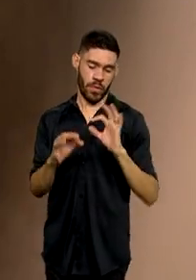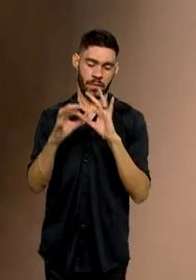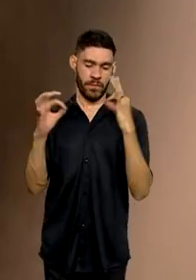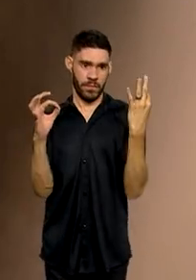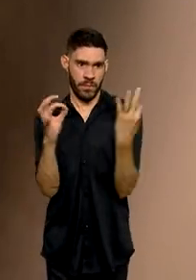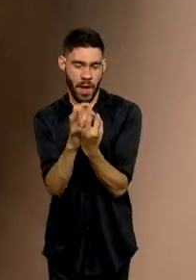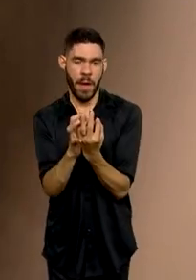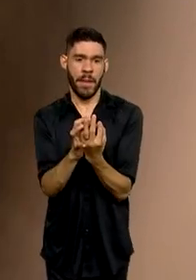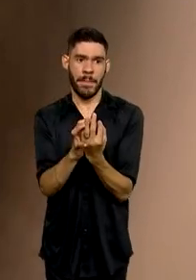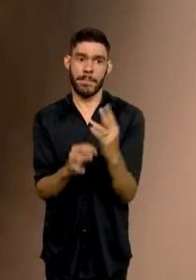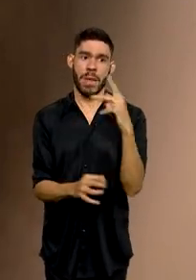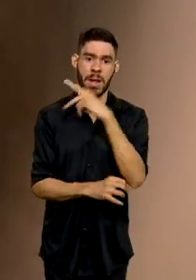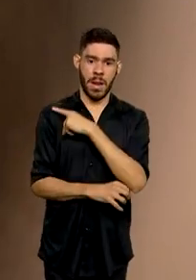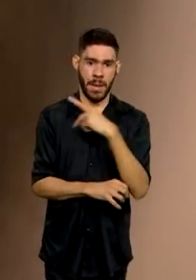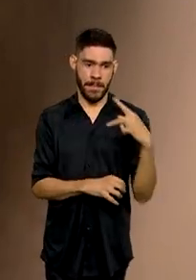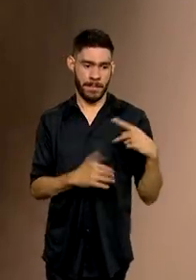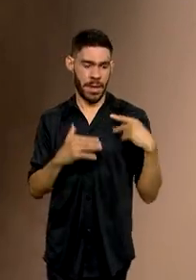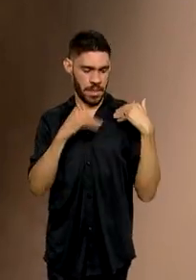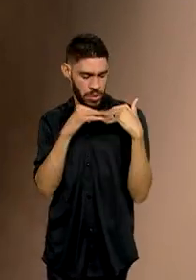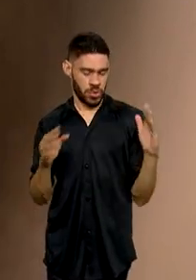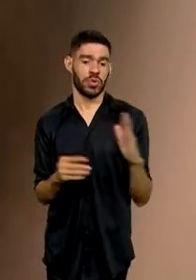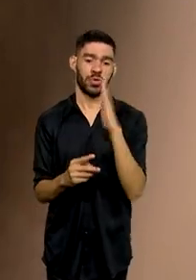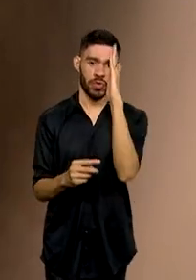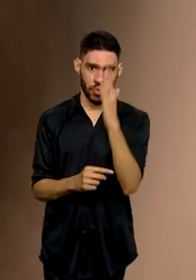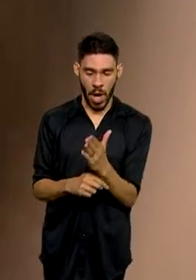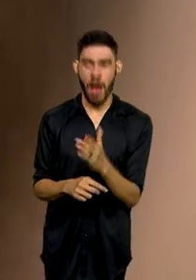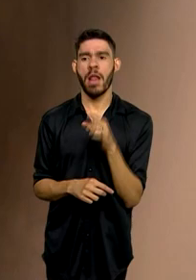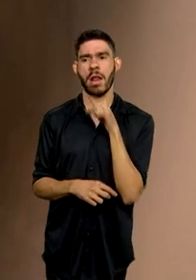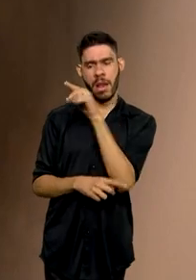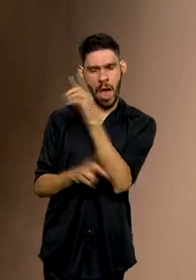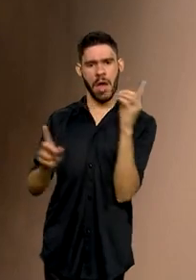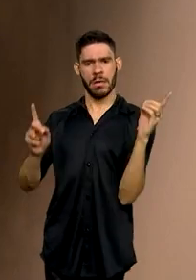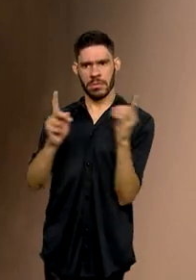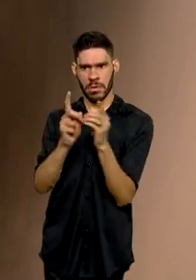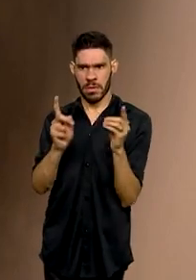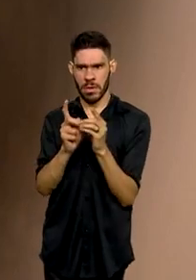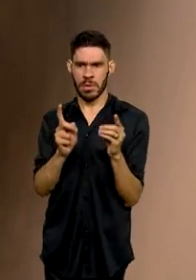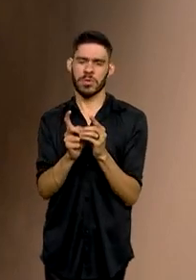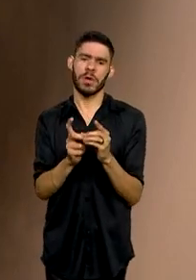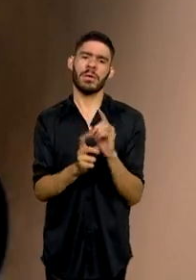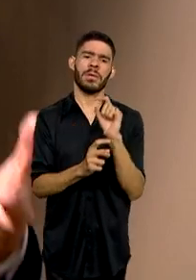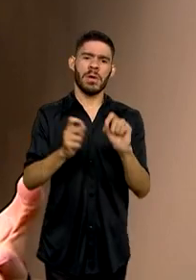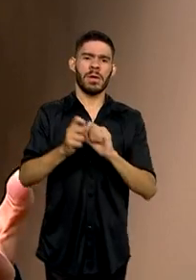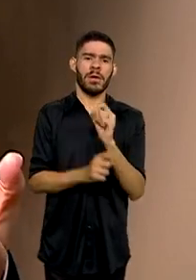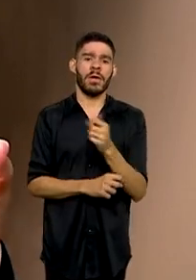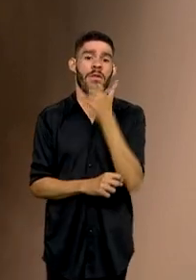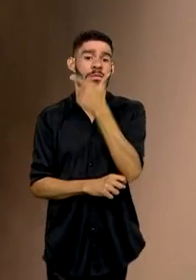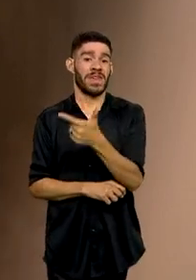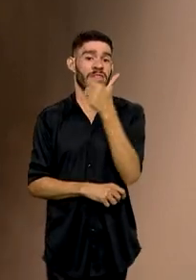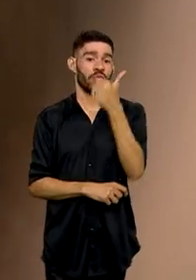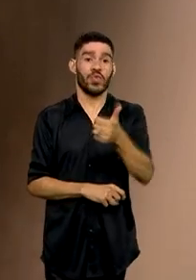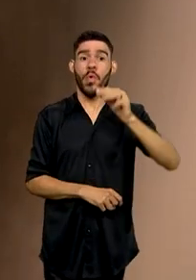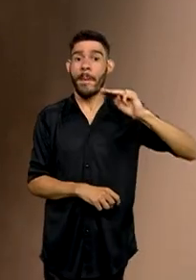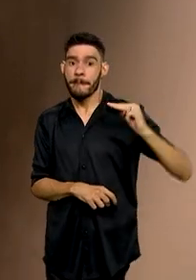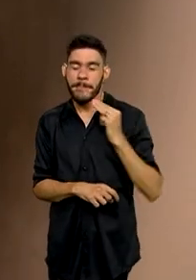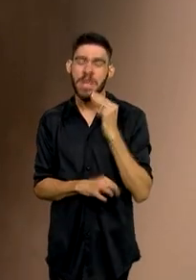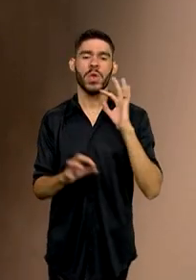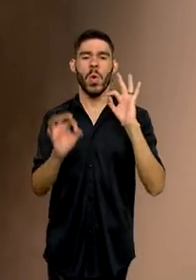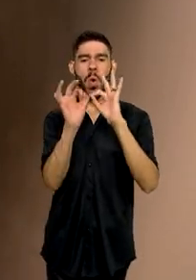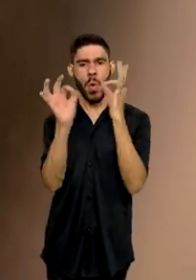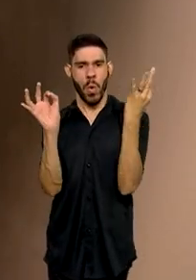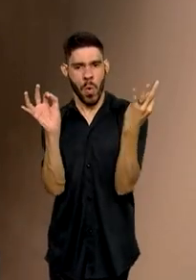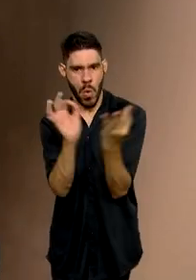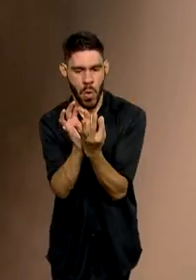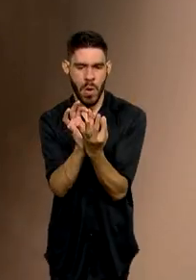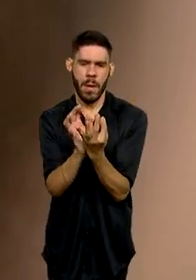o presidente já lançou. Então, nós estamos lá atendendo já mais de 21 milhões de famílias,